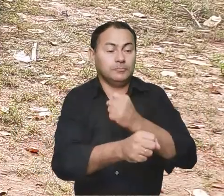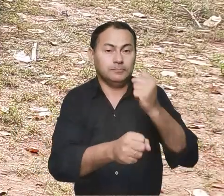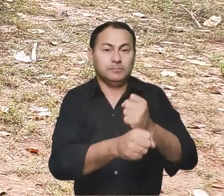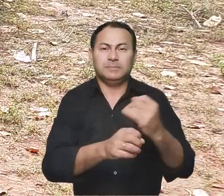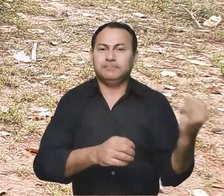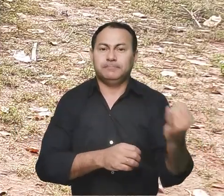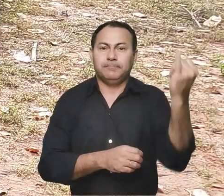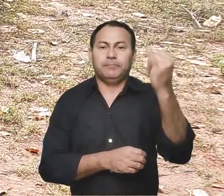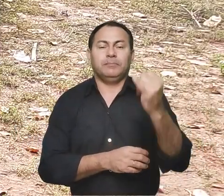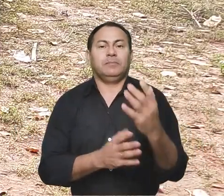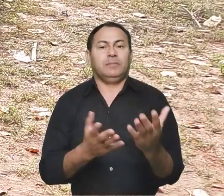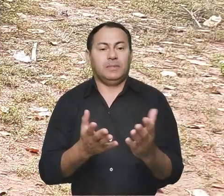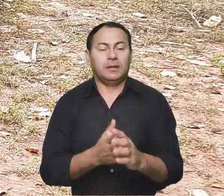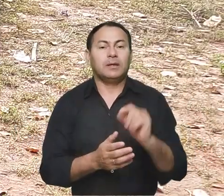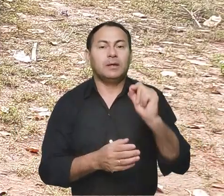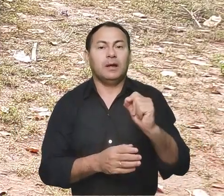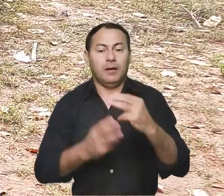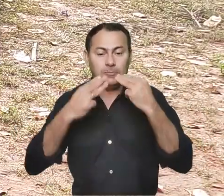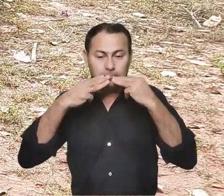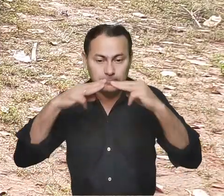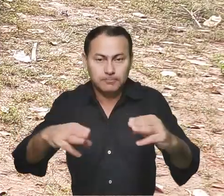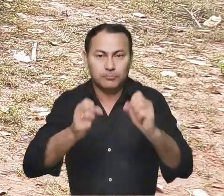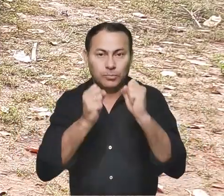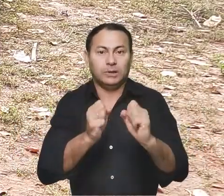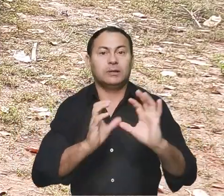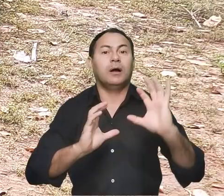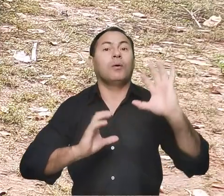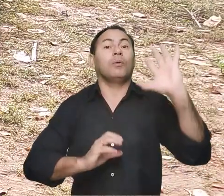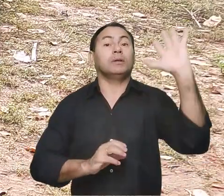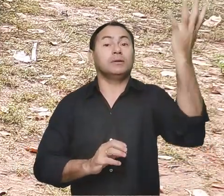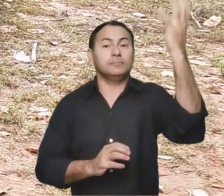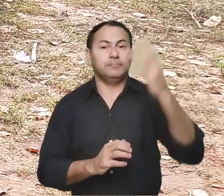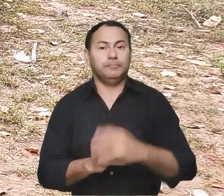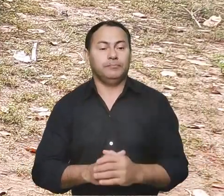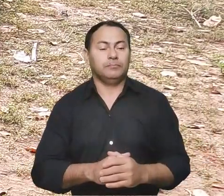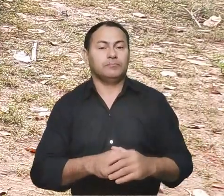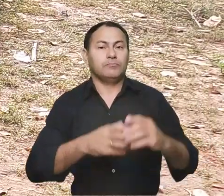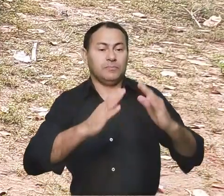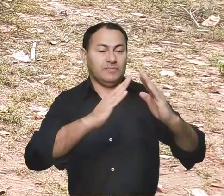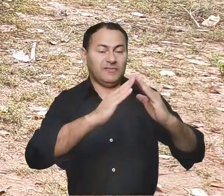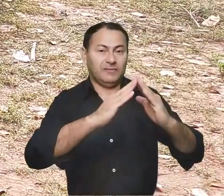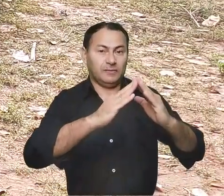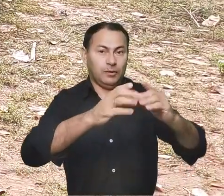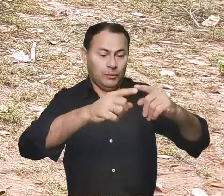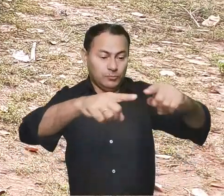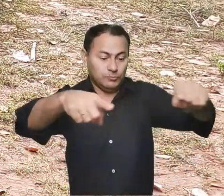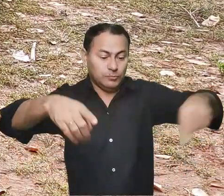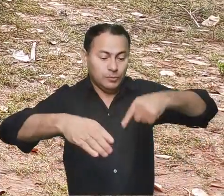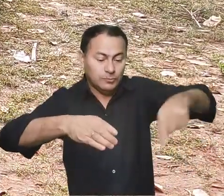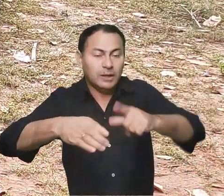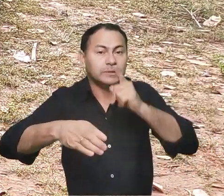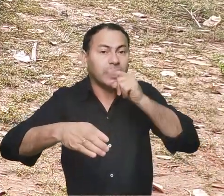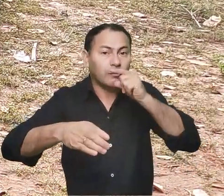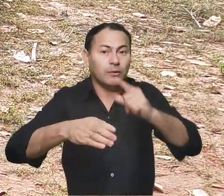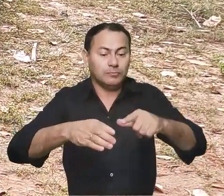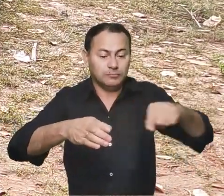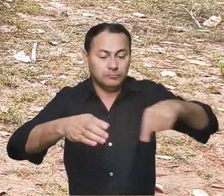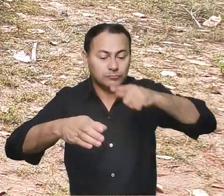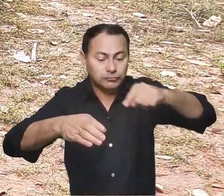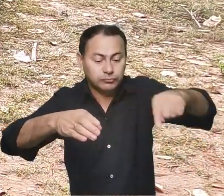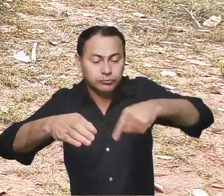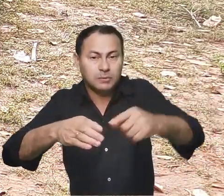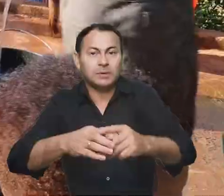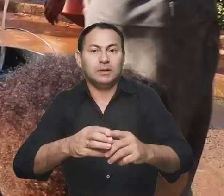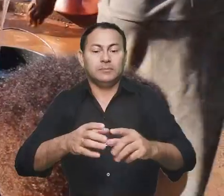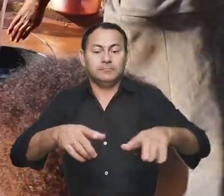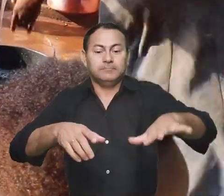obra importantíssima e essencial para que essa missão pudesse acontecer é o Poço Artesiano que temos aqui no terreno